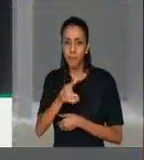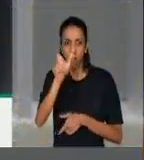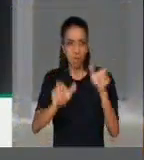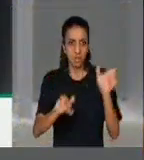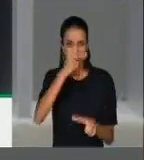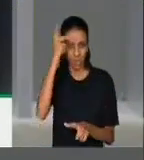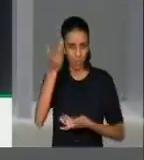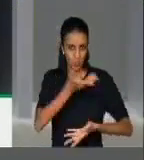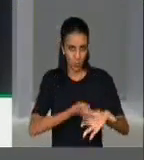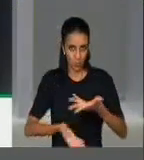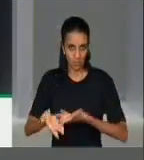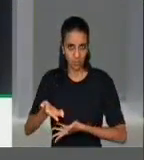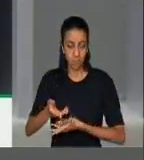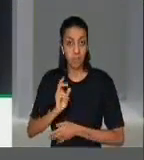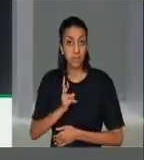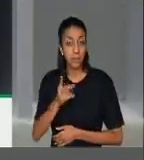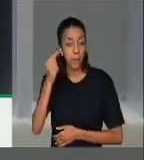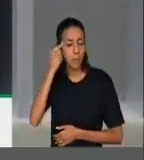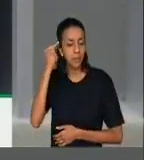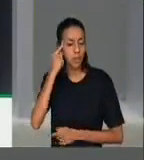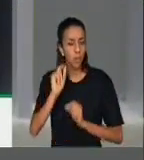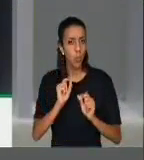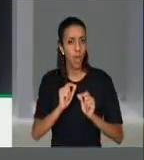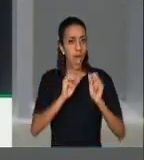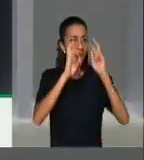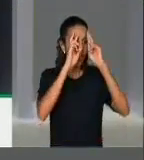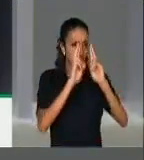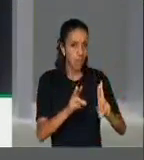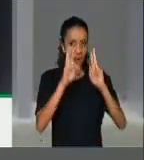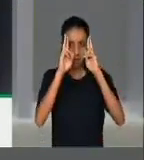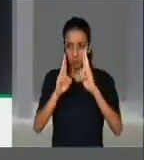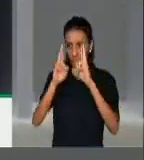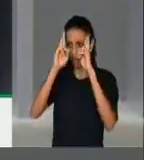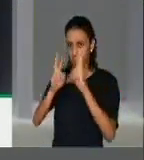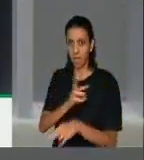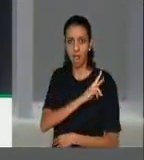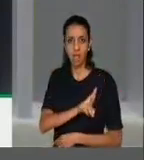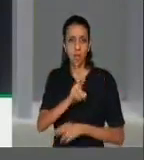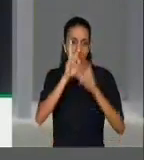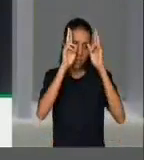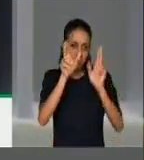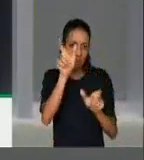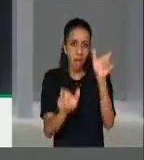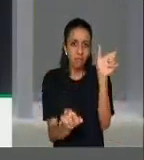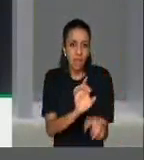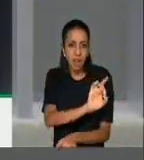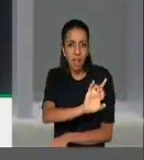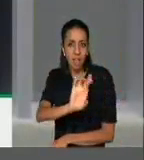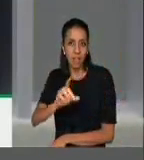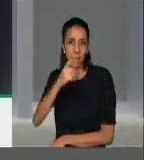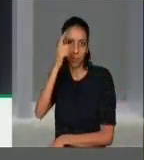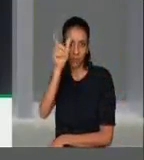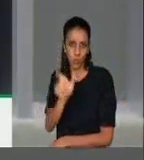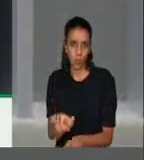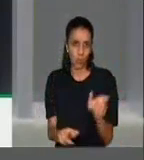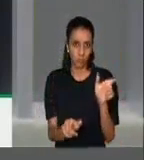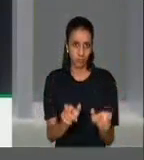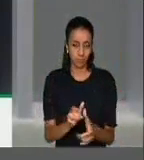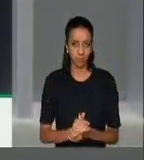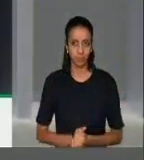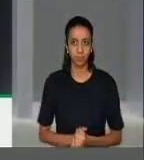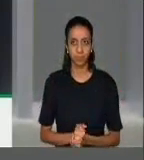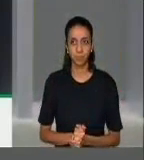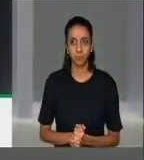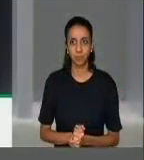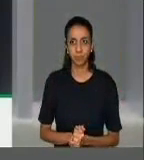Sempre num contexto de extremo respeito às crenças e individualidade de cada um. As celebrações